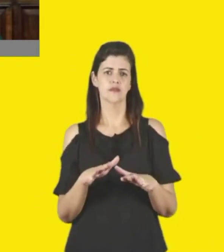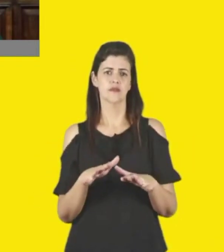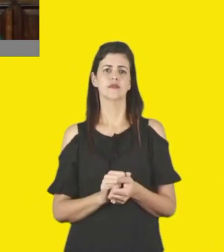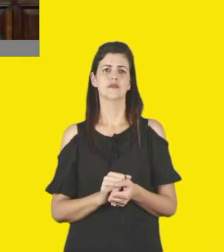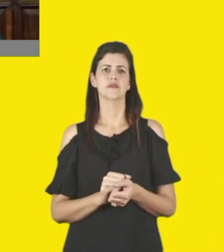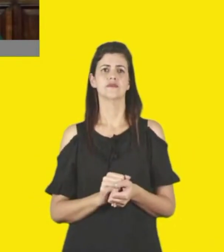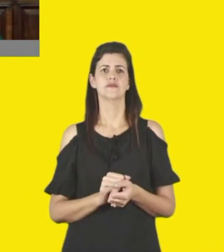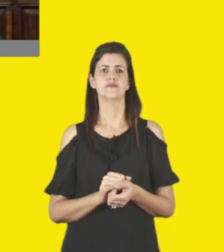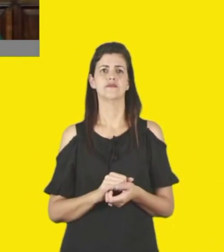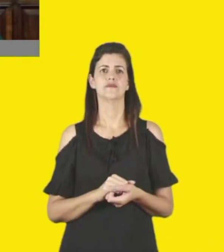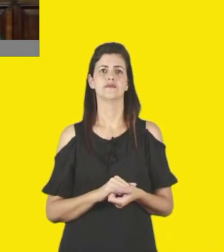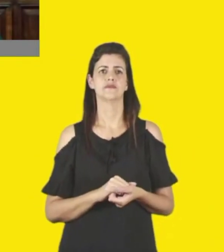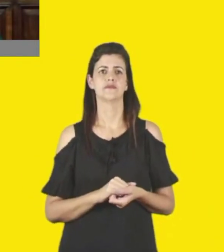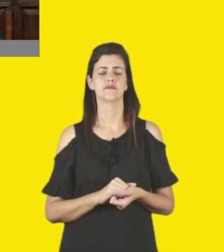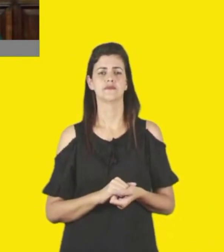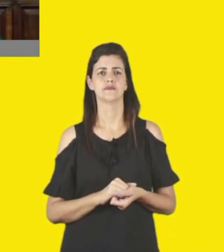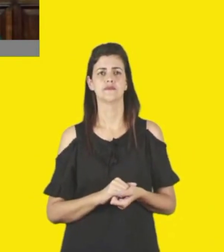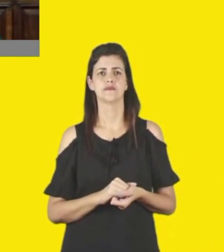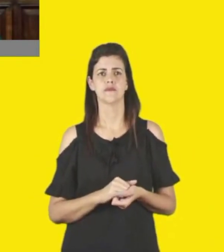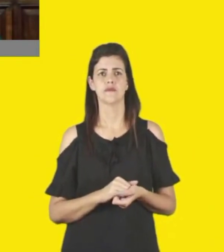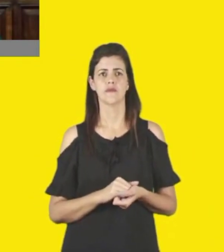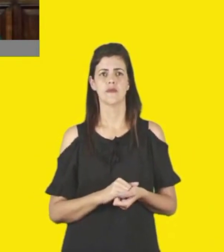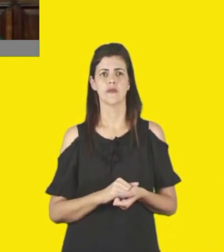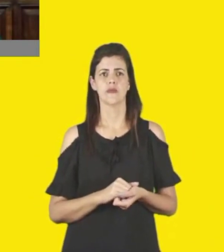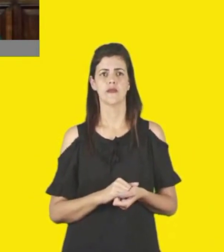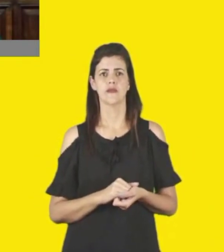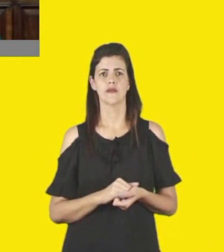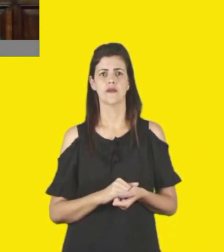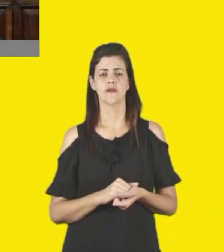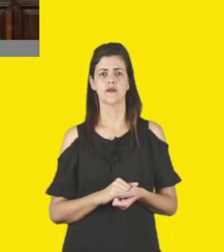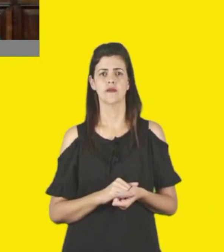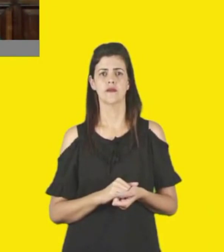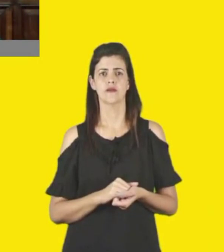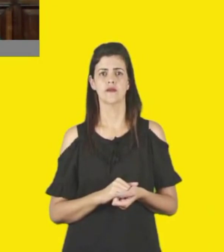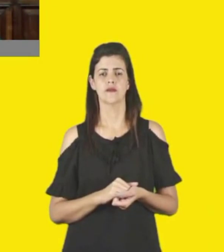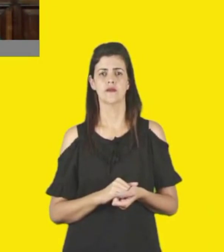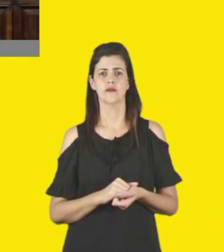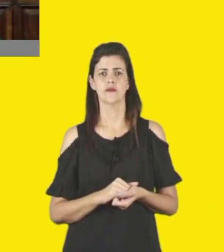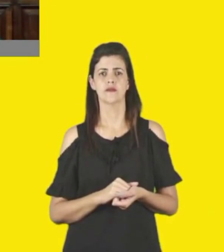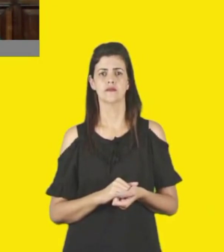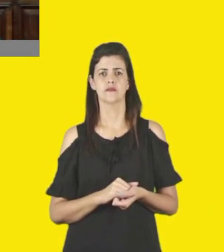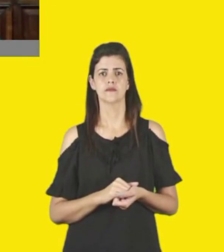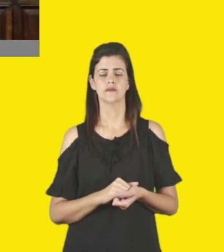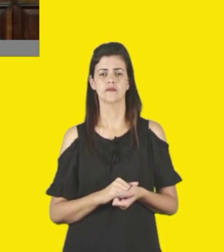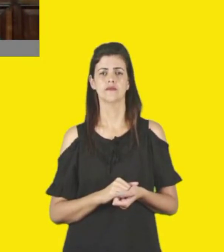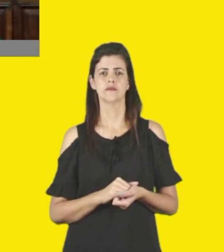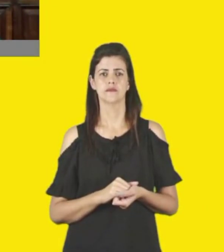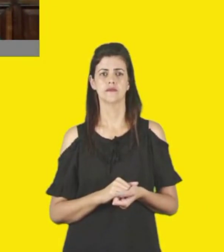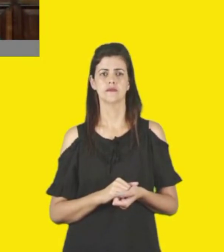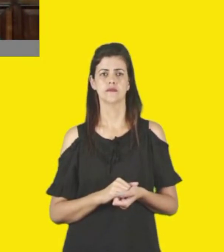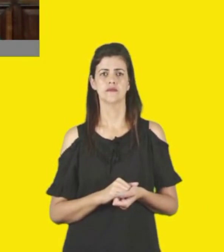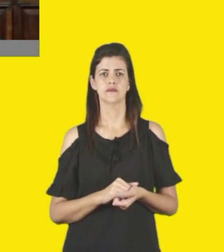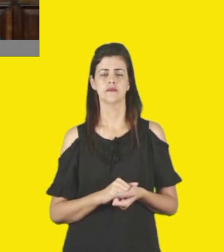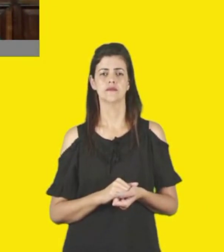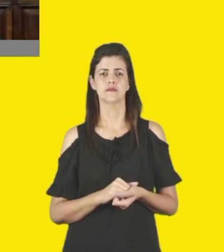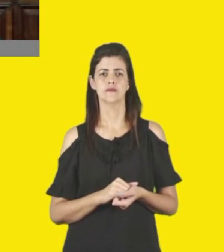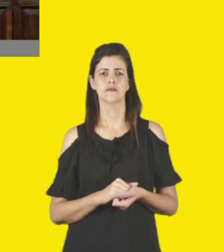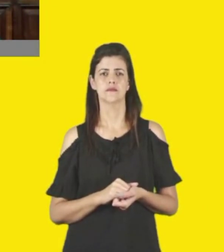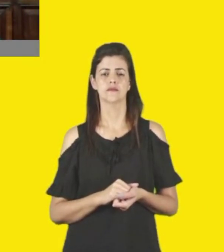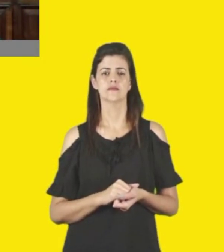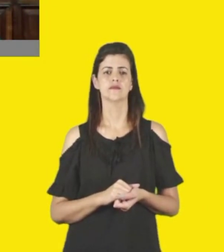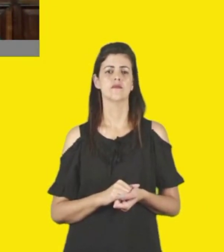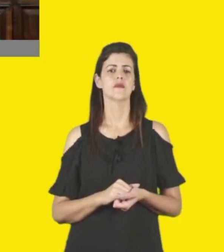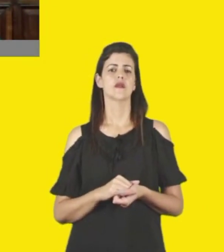microfone aberto, mas ok, então, é uma maneira de darmos não somente